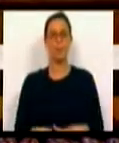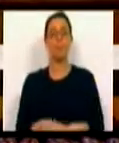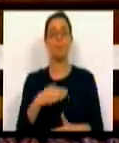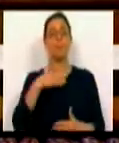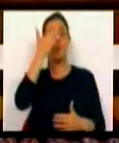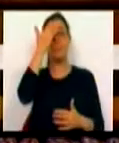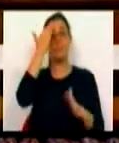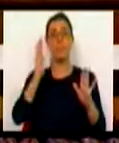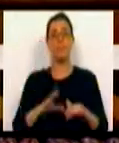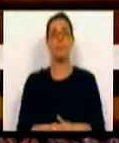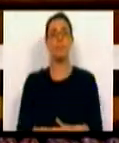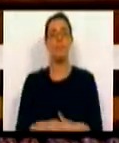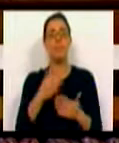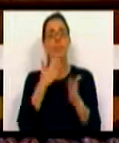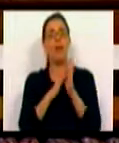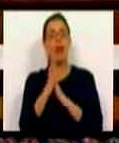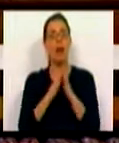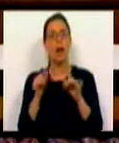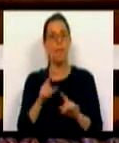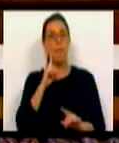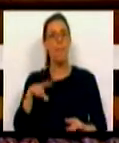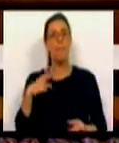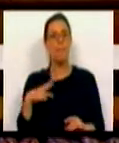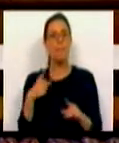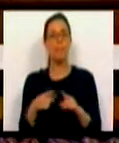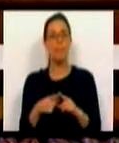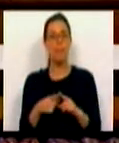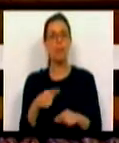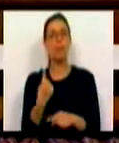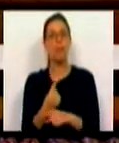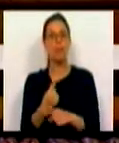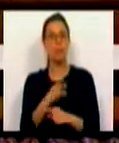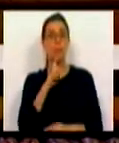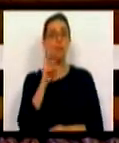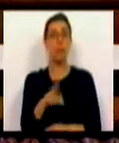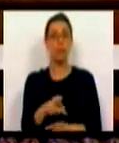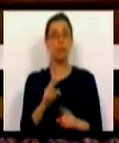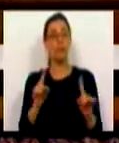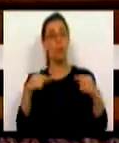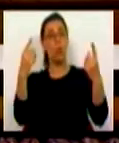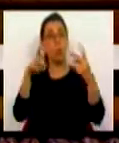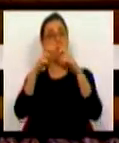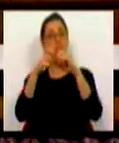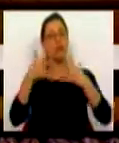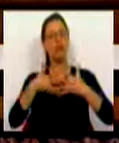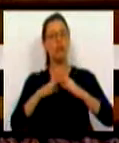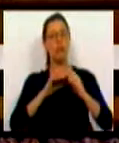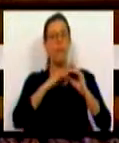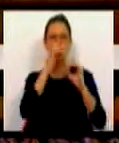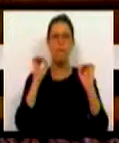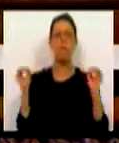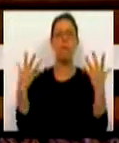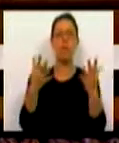Pensamos que o aproveitamento deste património vai também dar resposta a outro problema estrutural da nossa